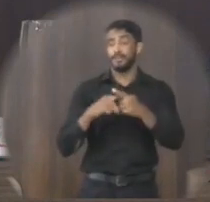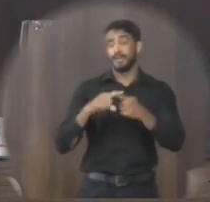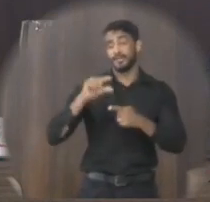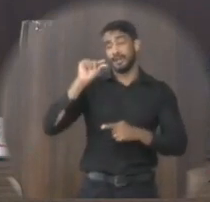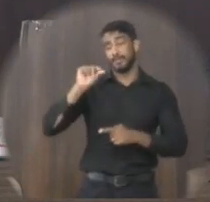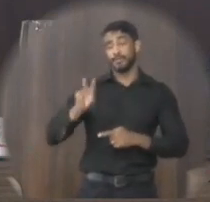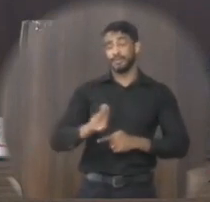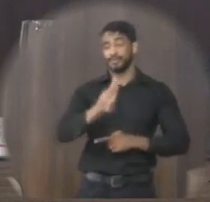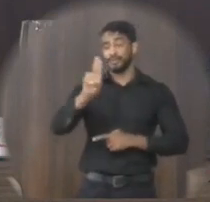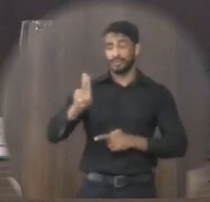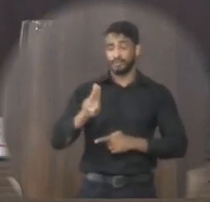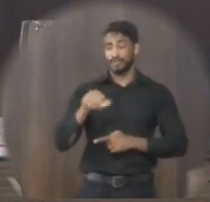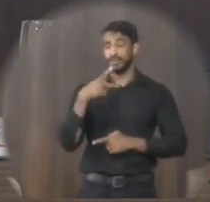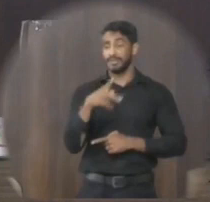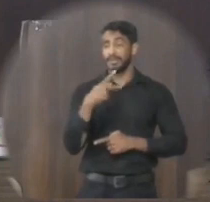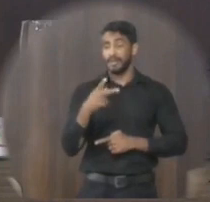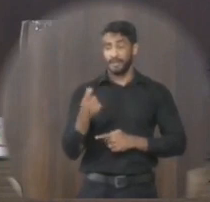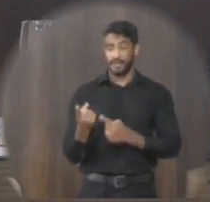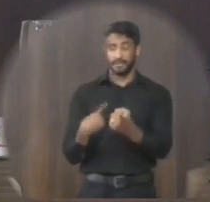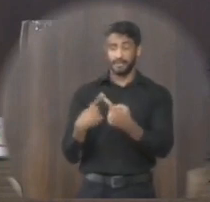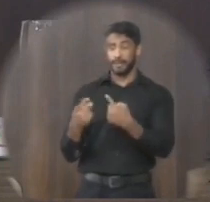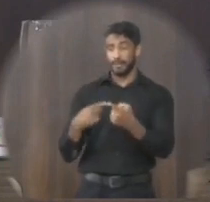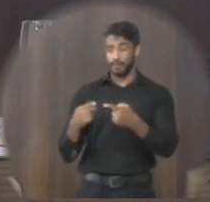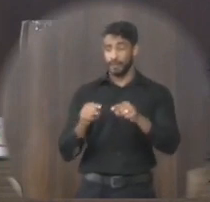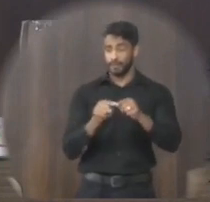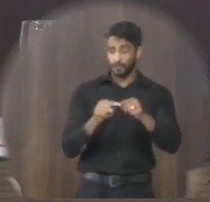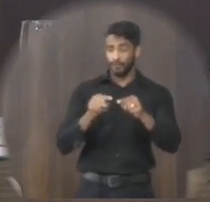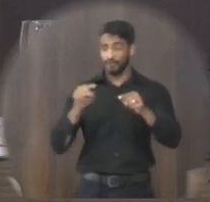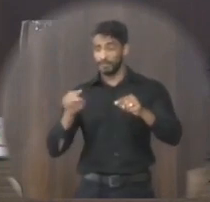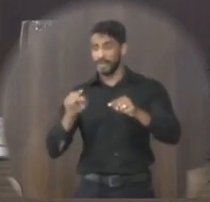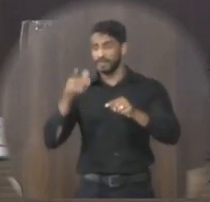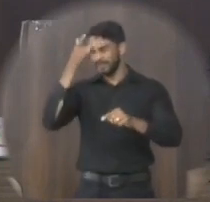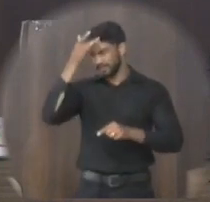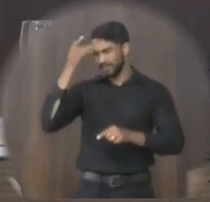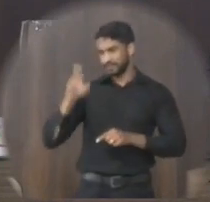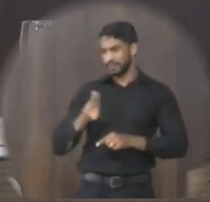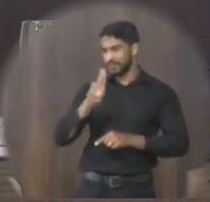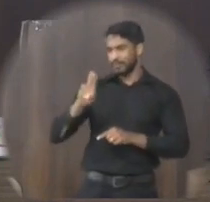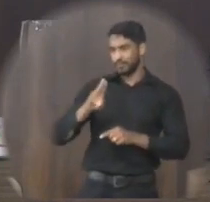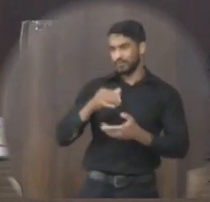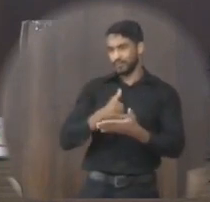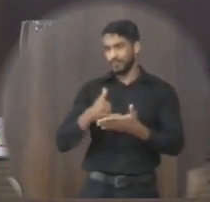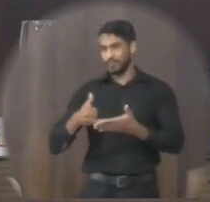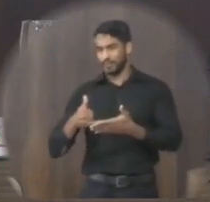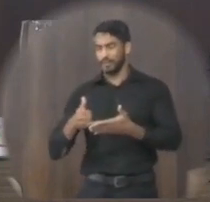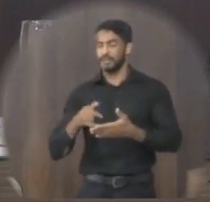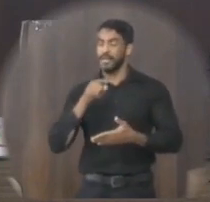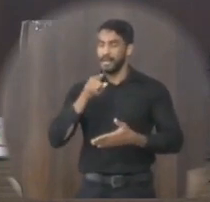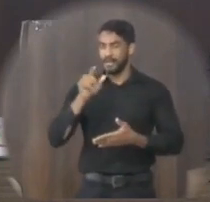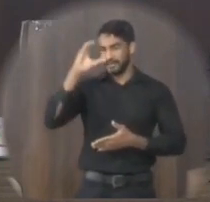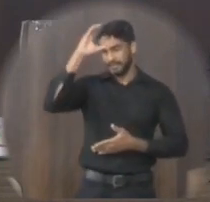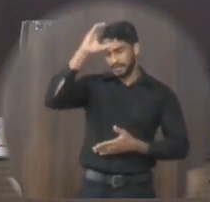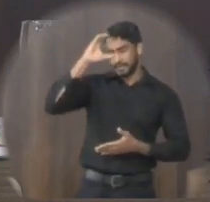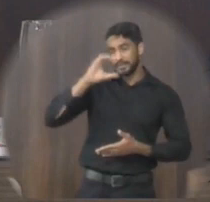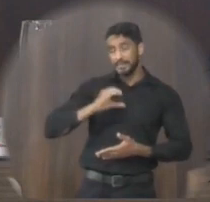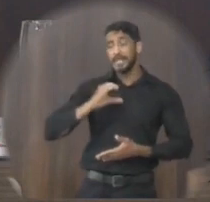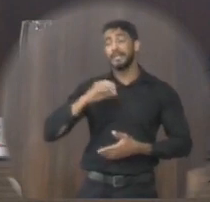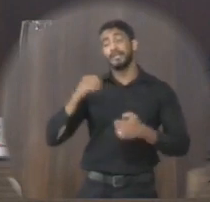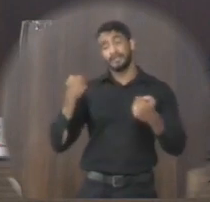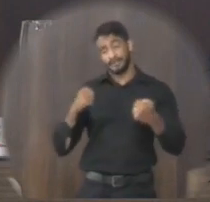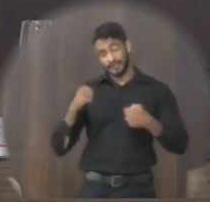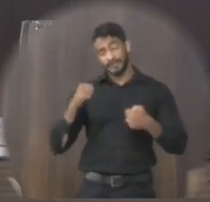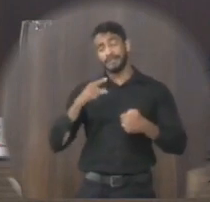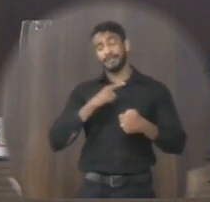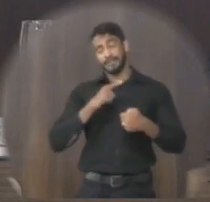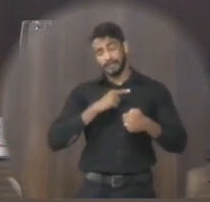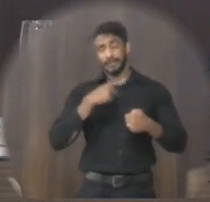utilização das mesmas como espaço de integração dos usuários esses cidadãos merecem ter a sua rua